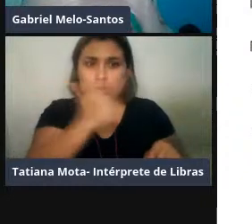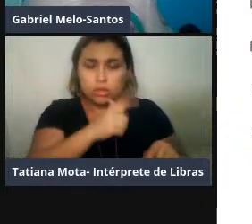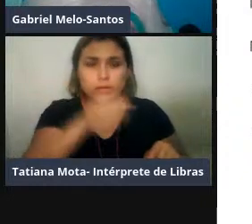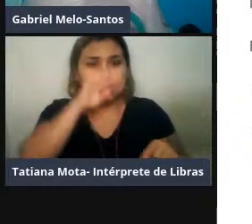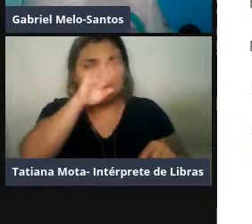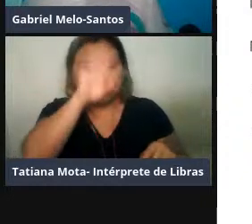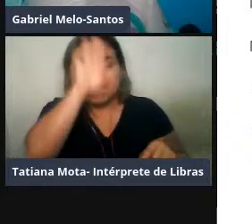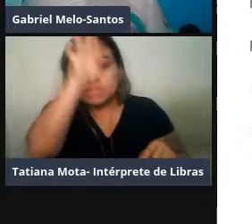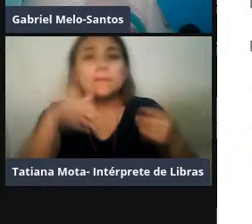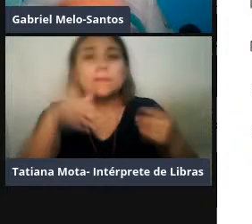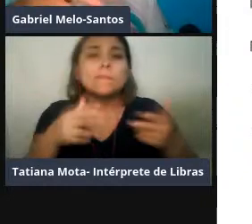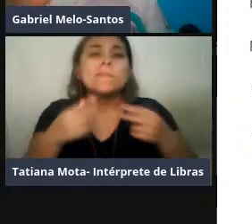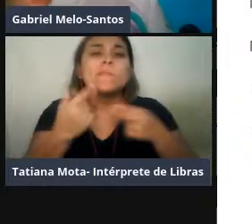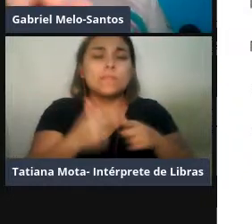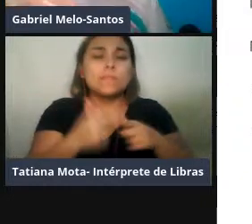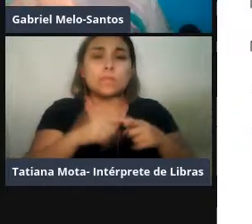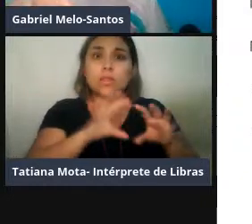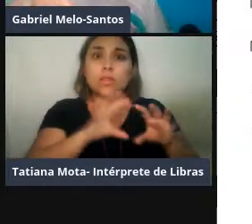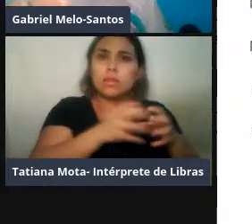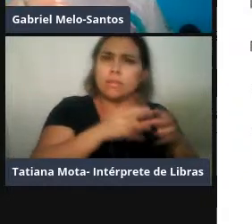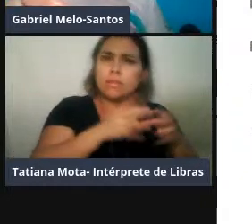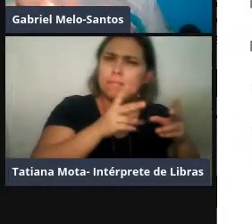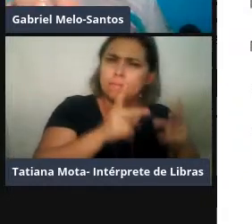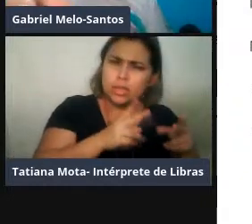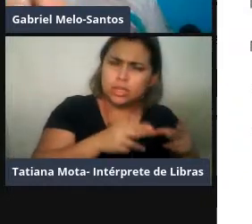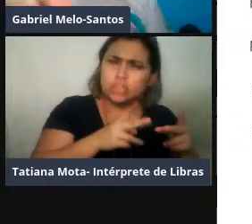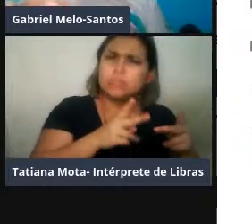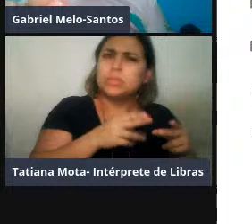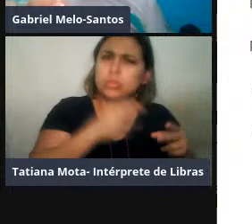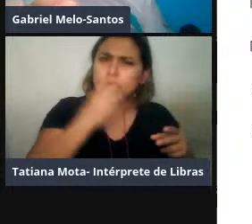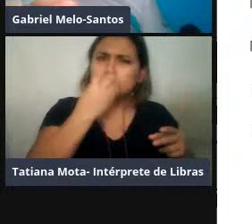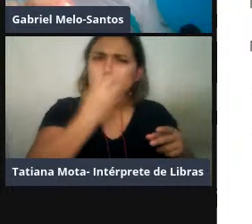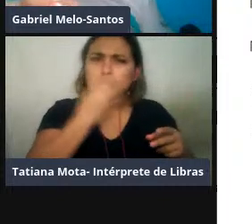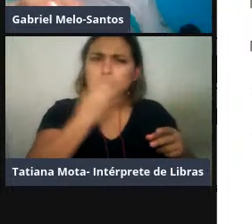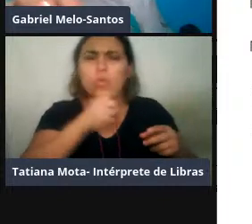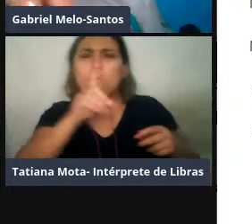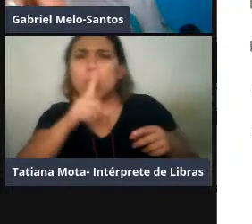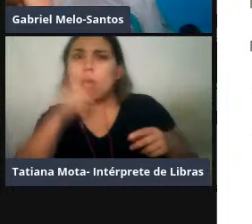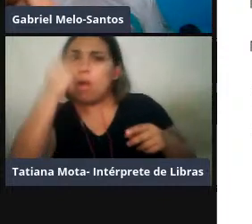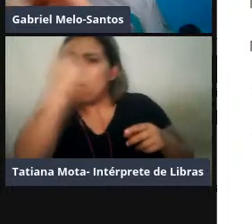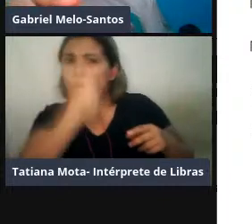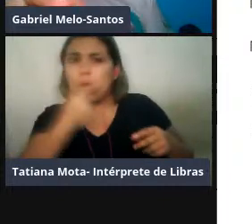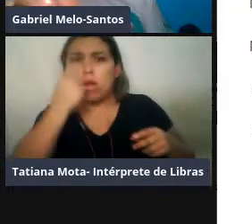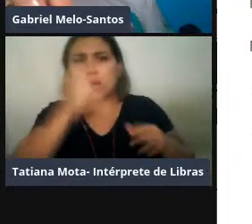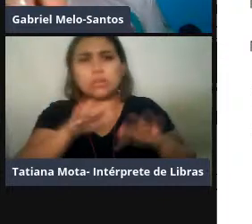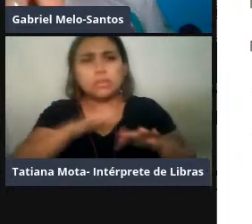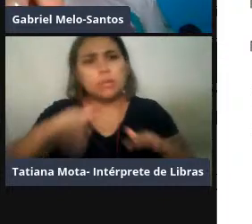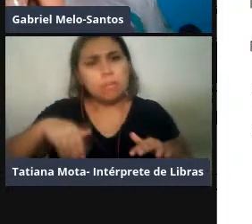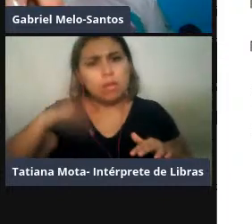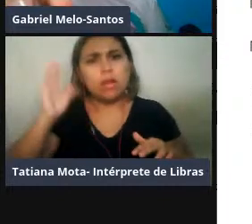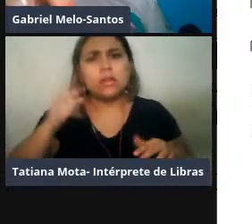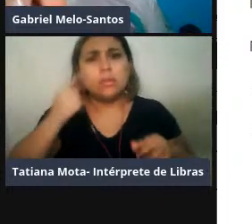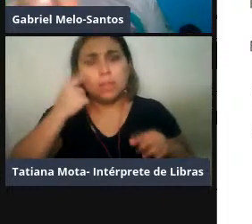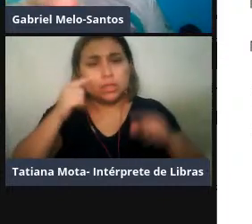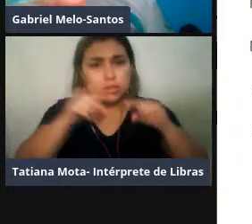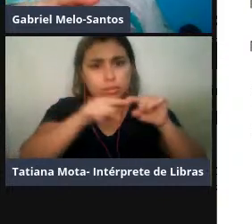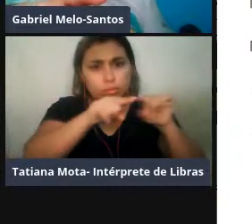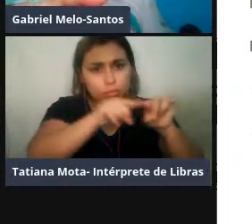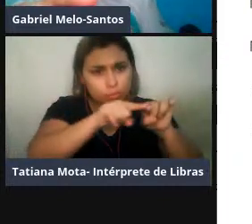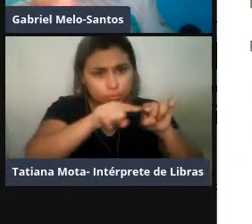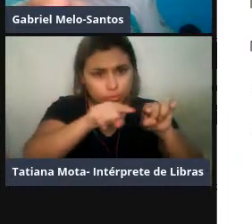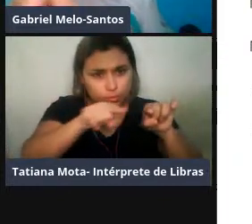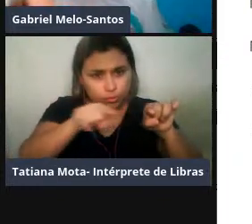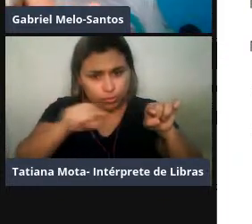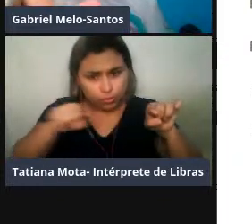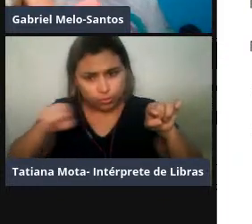o mesmo sinal tantas vezes, ao longo, às vezes, de mais de uma hora? Aqui vocês podem ver essa linha contínua, a duração da gravação, então isso